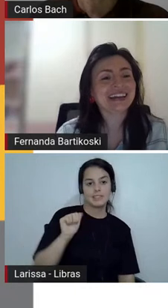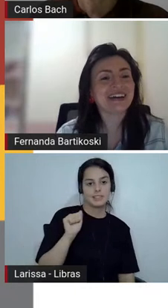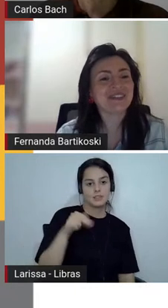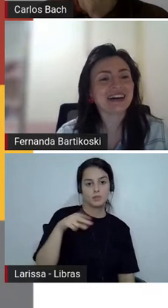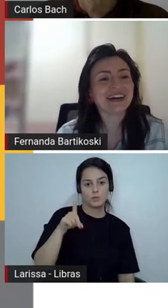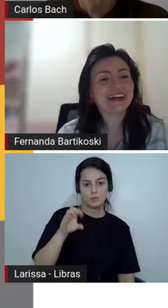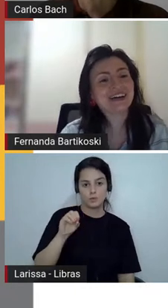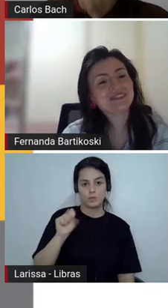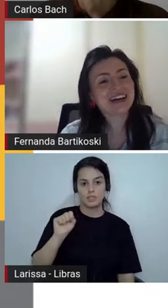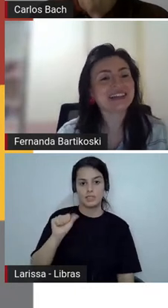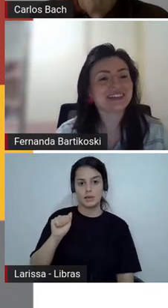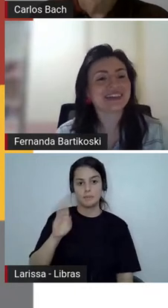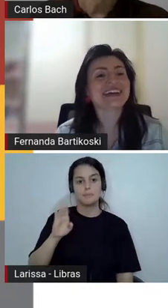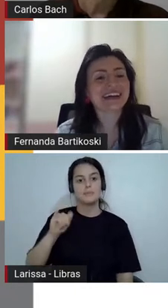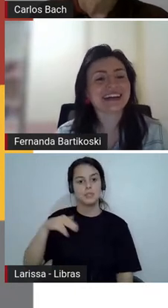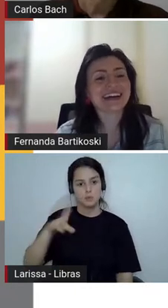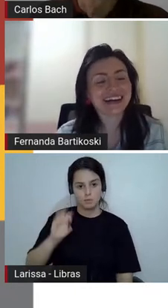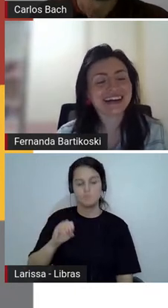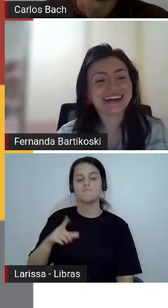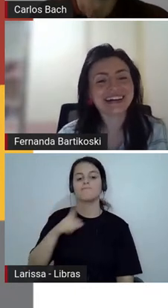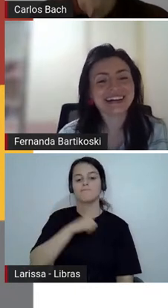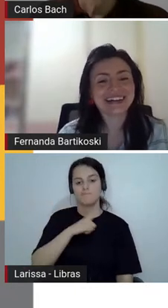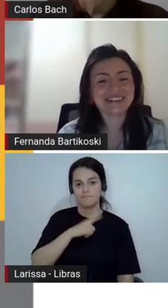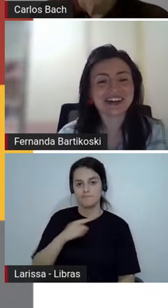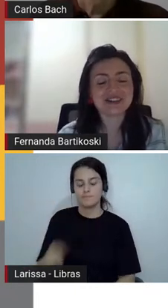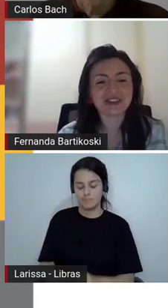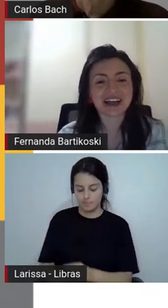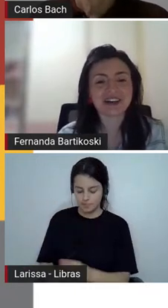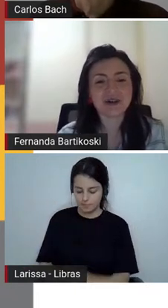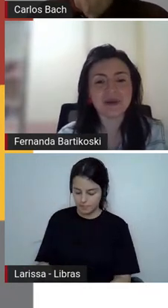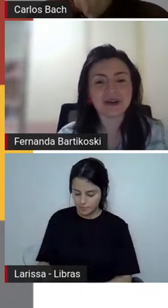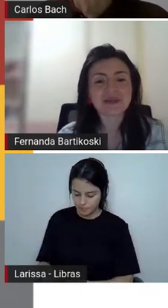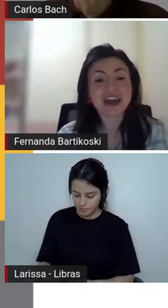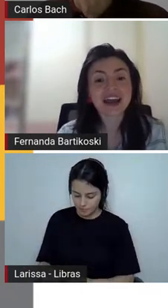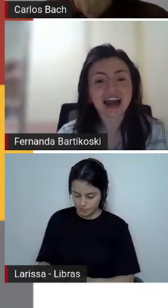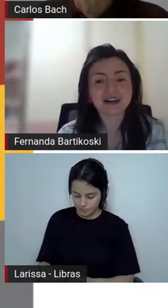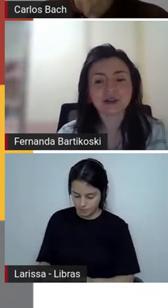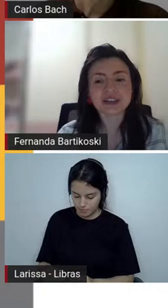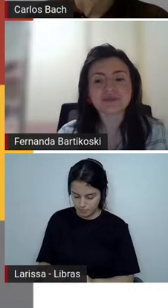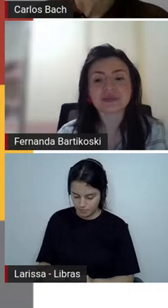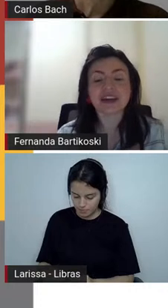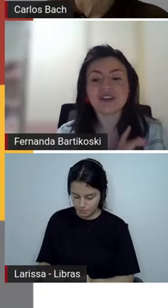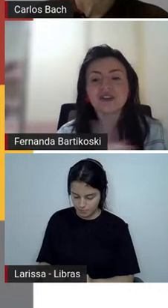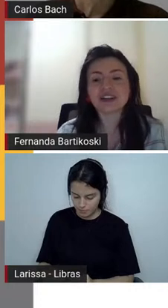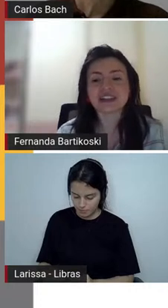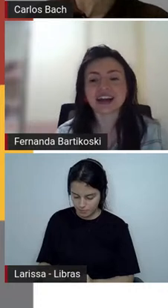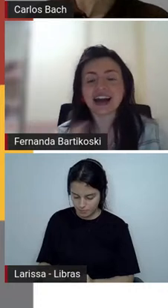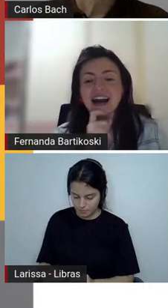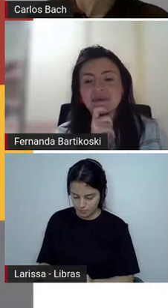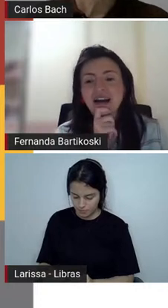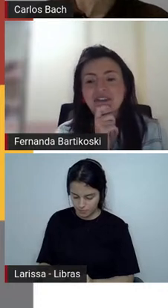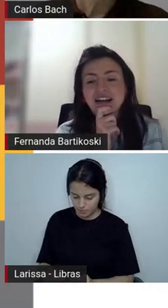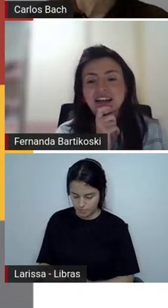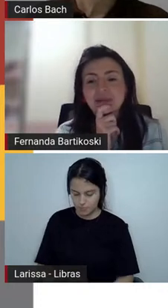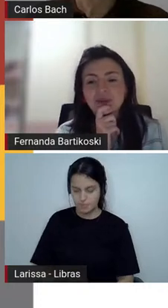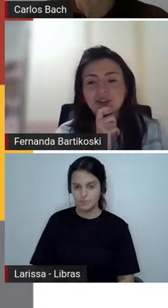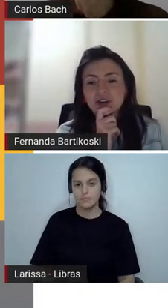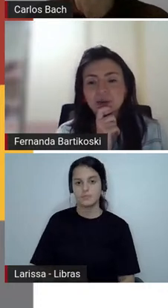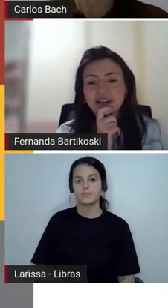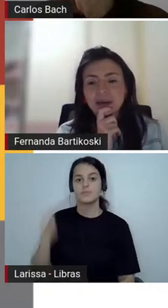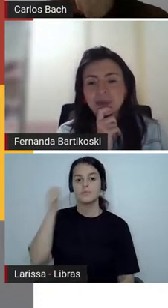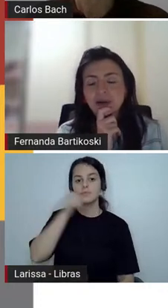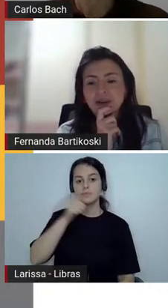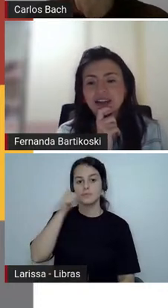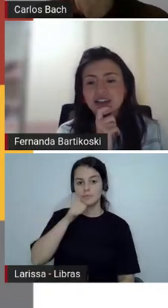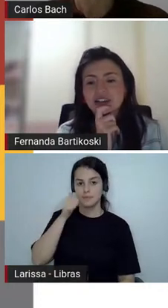dá para mais cônica, mais voltada ao humor. Carlos, eu vou destacar a fala da